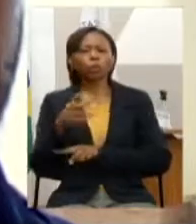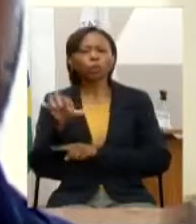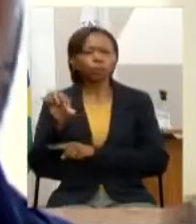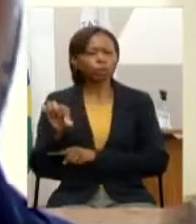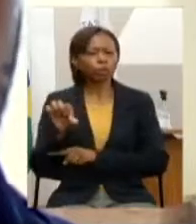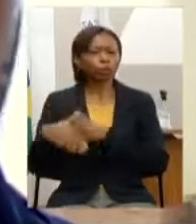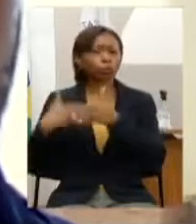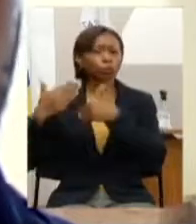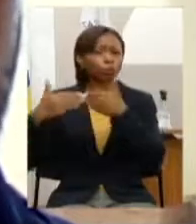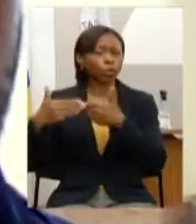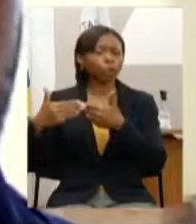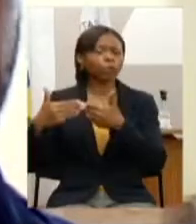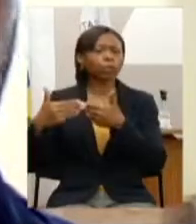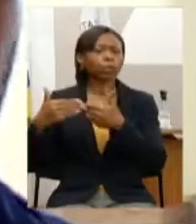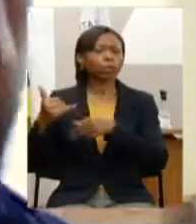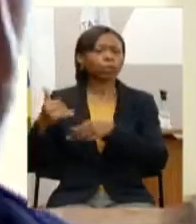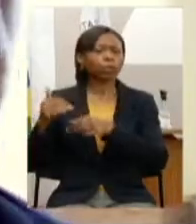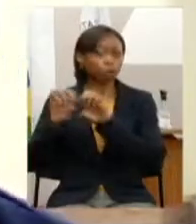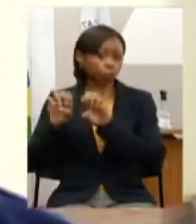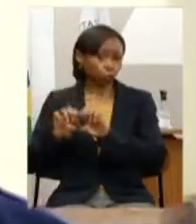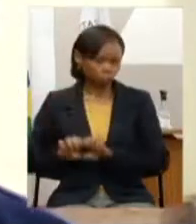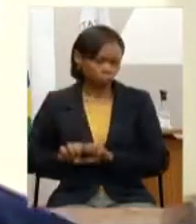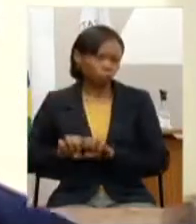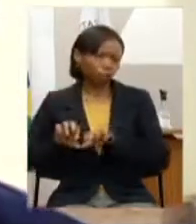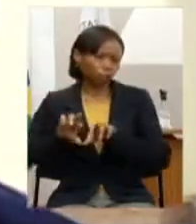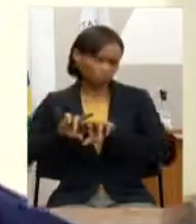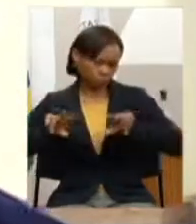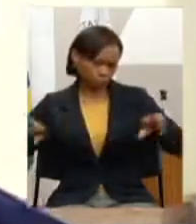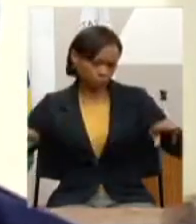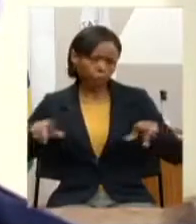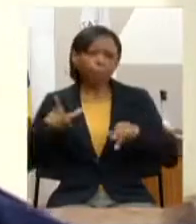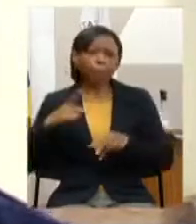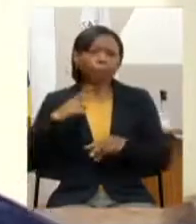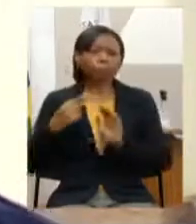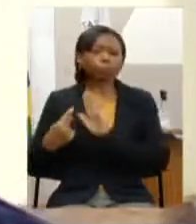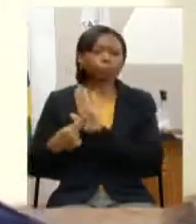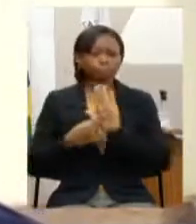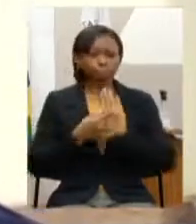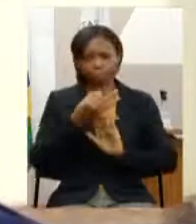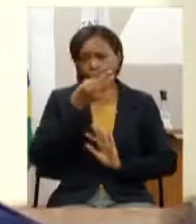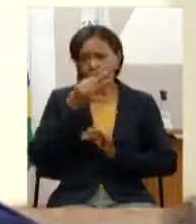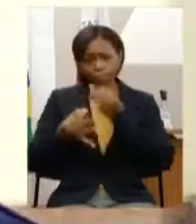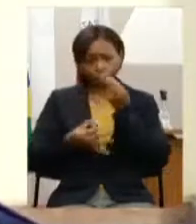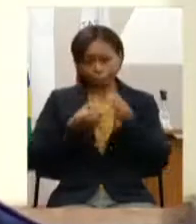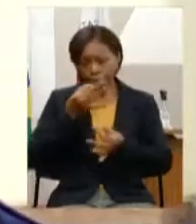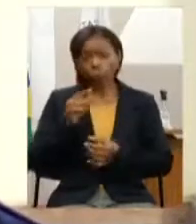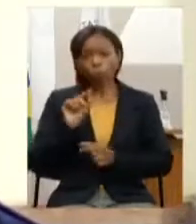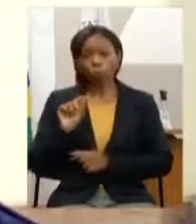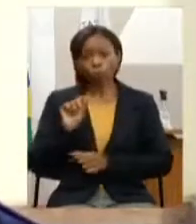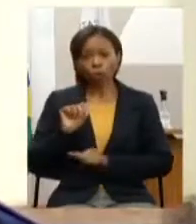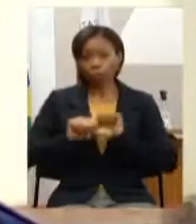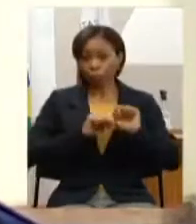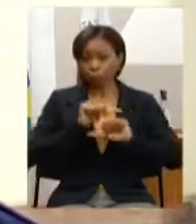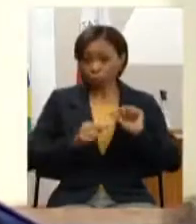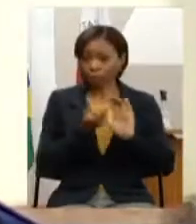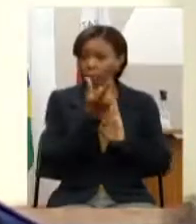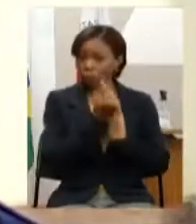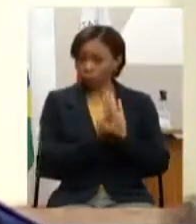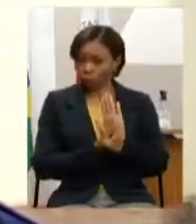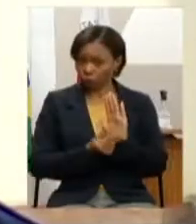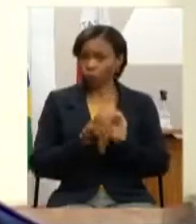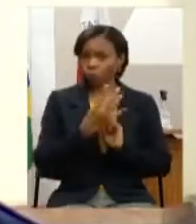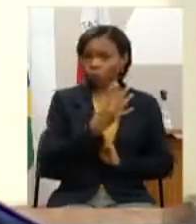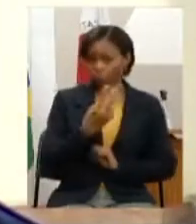da infraestrutura em Norte de Minas então as sugestões apresentadas foram as seguintes alterar a meta financeira do programa